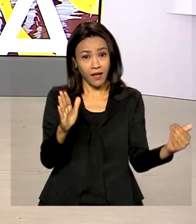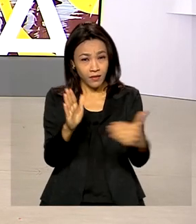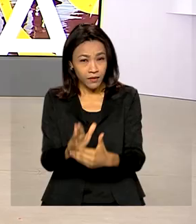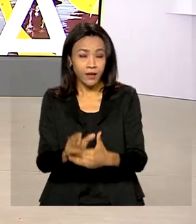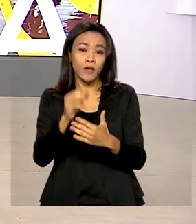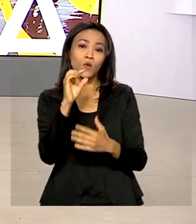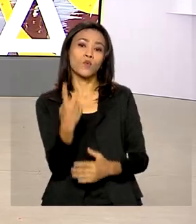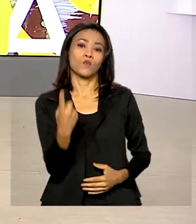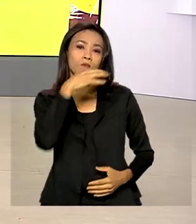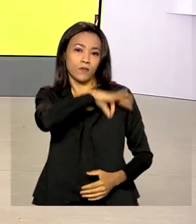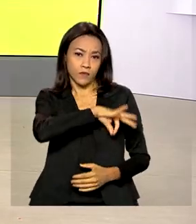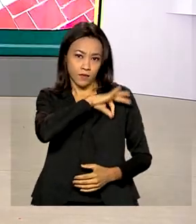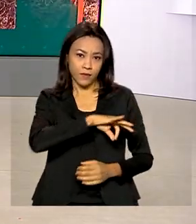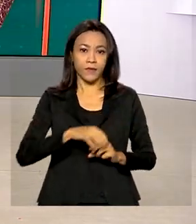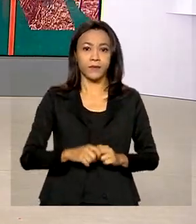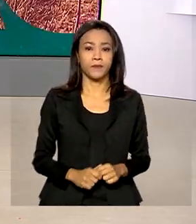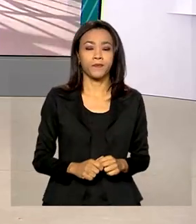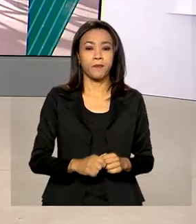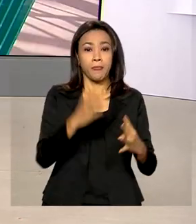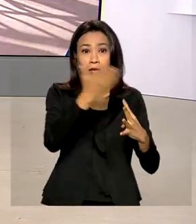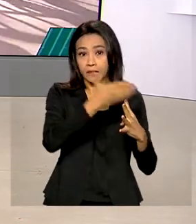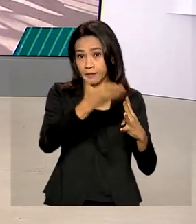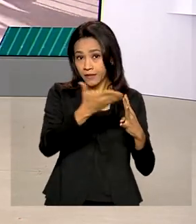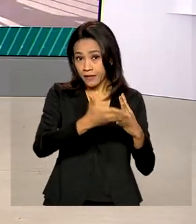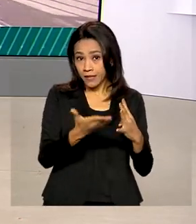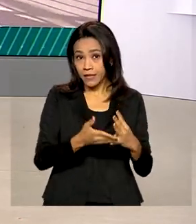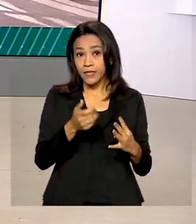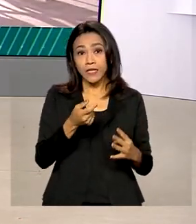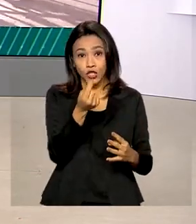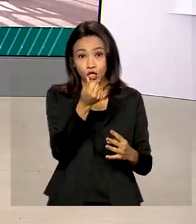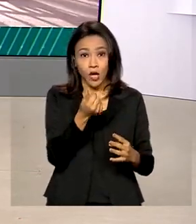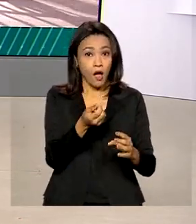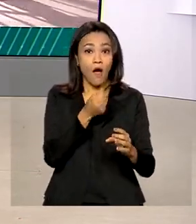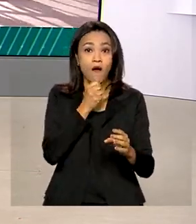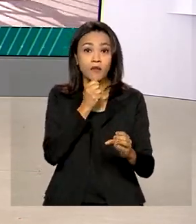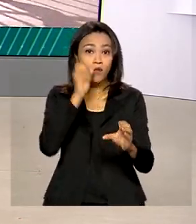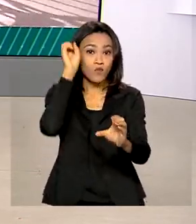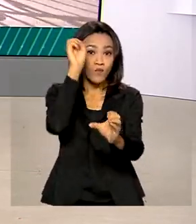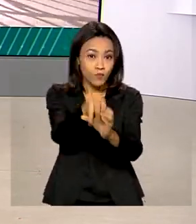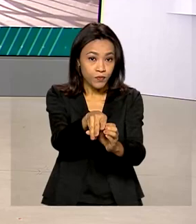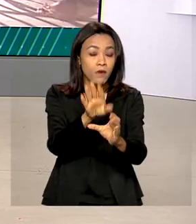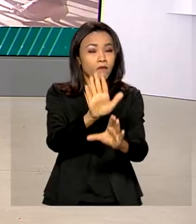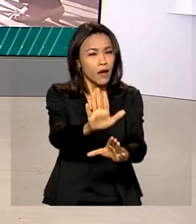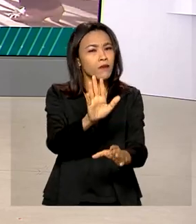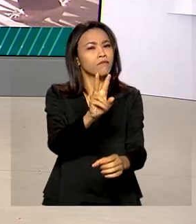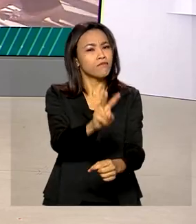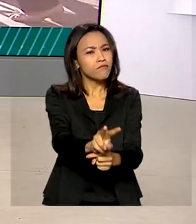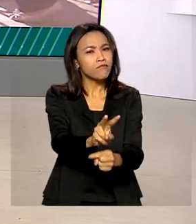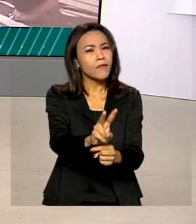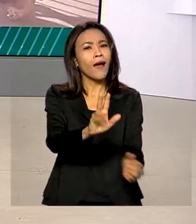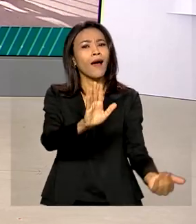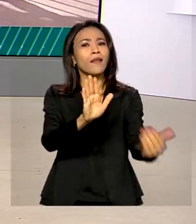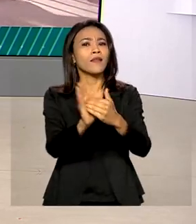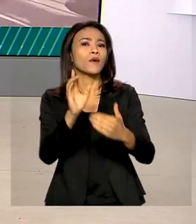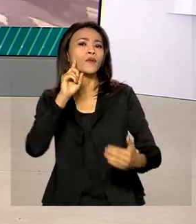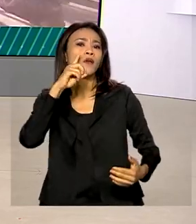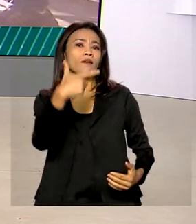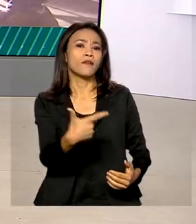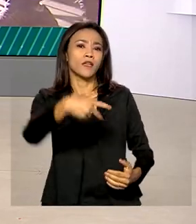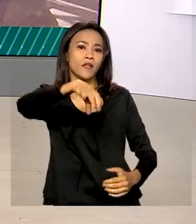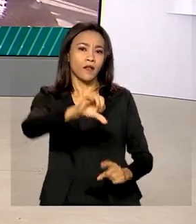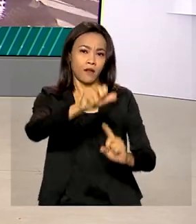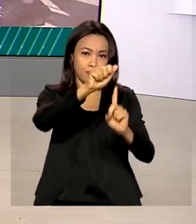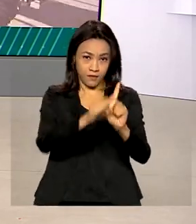cerca de um salário mínimo. As parcelas não creditadas em conta vão ficar disponíveis até o dia 29